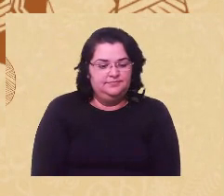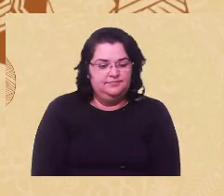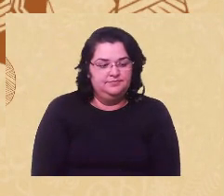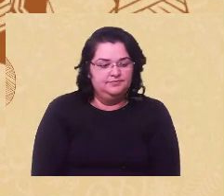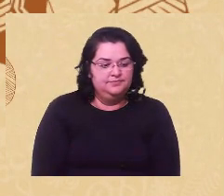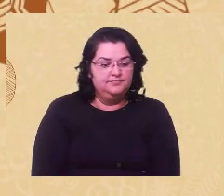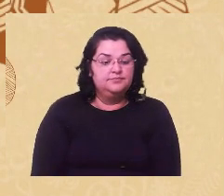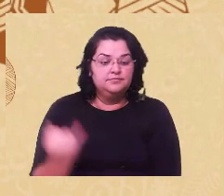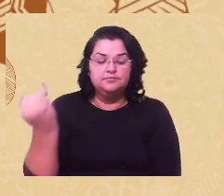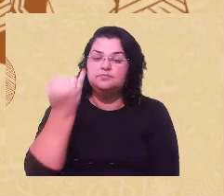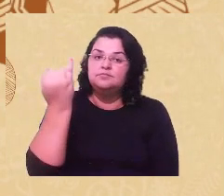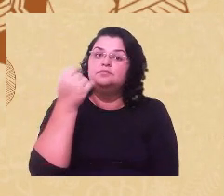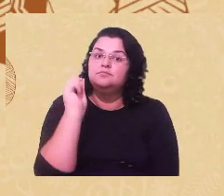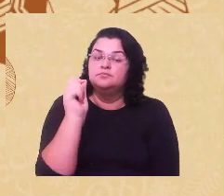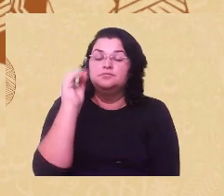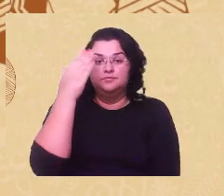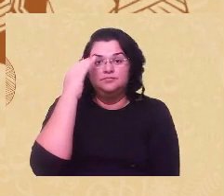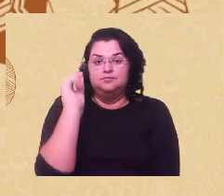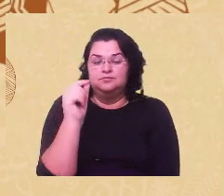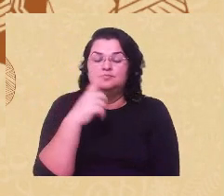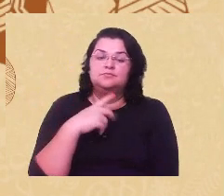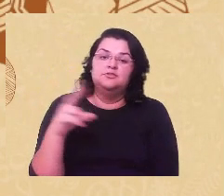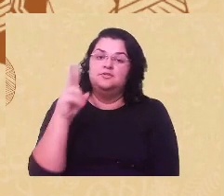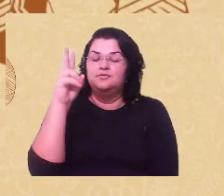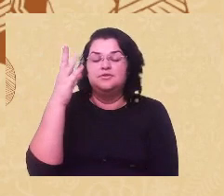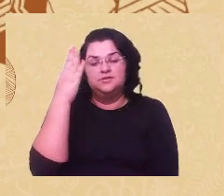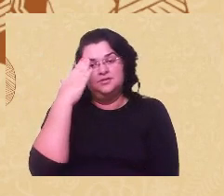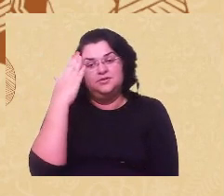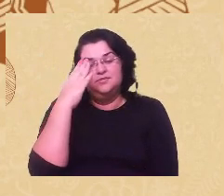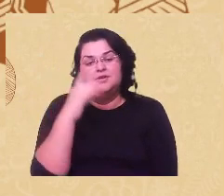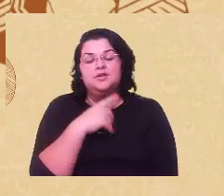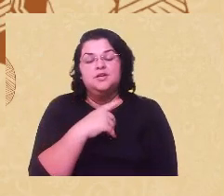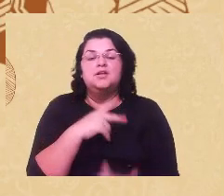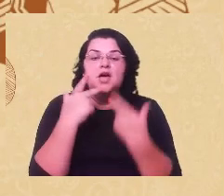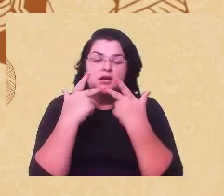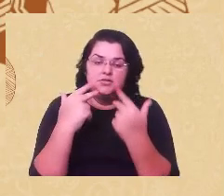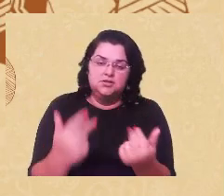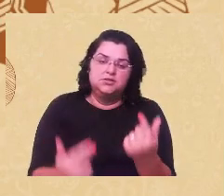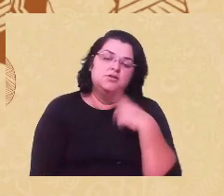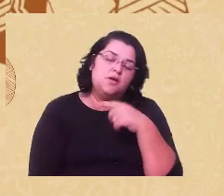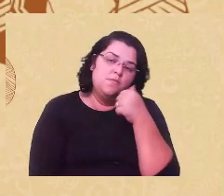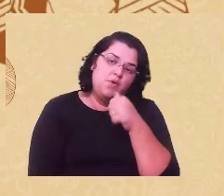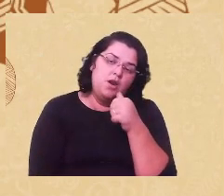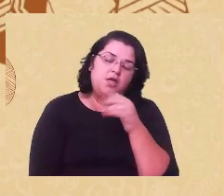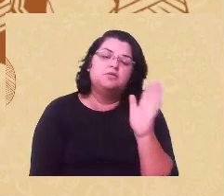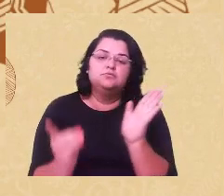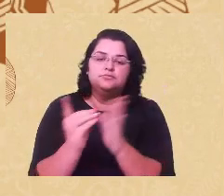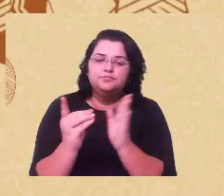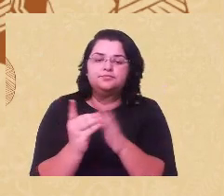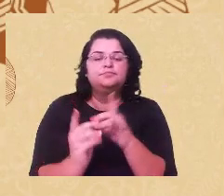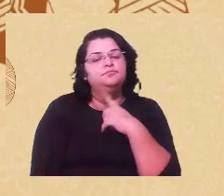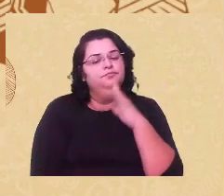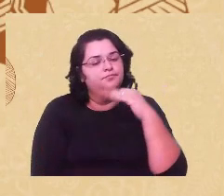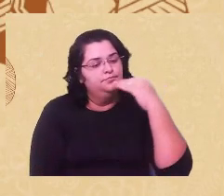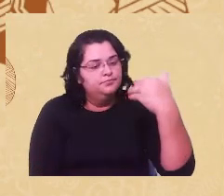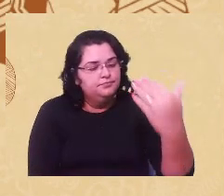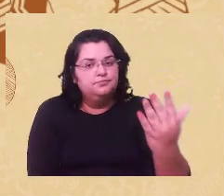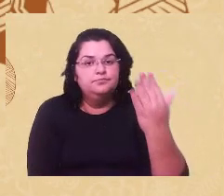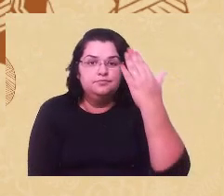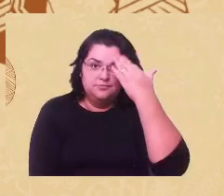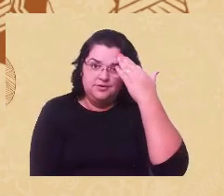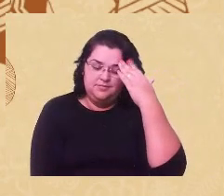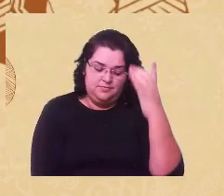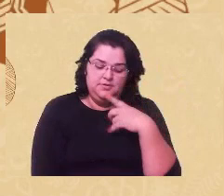entender que a valorização dos saberes tradicionais, a valorização das mulheres indígenas, colombolas, de terreiro, que sabem dolar o